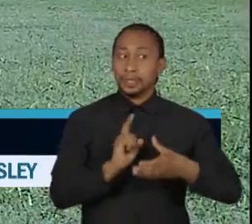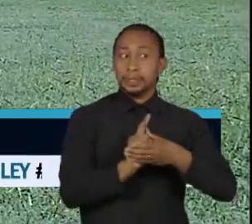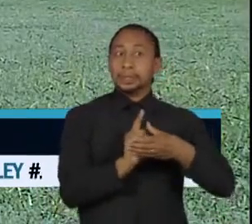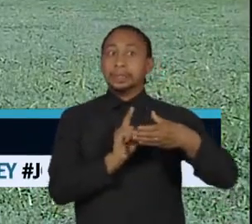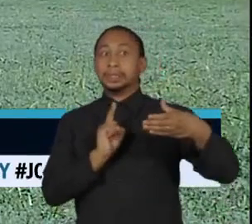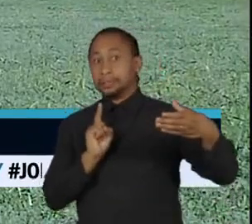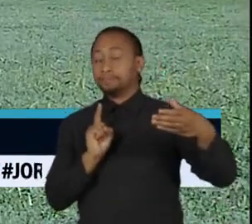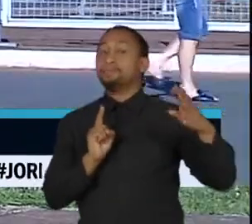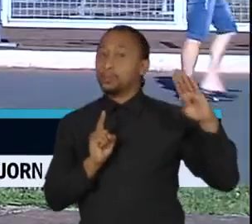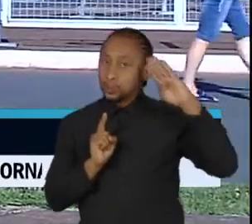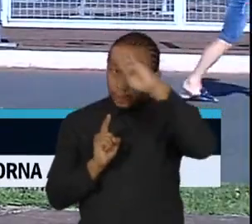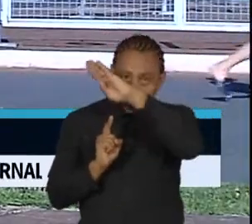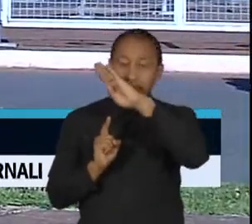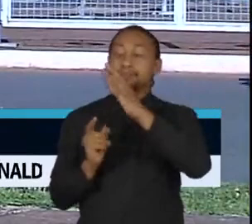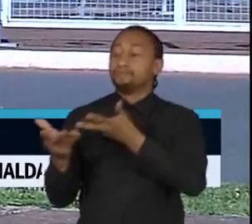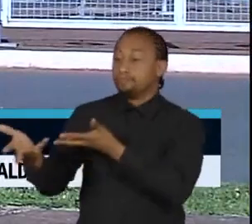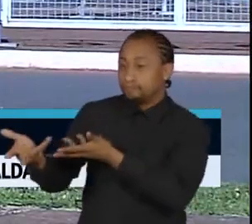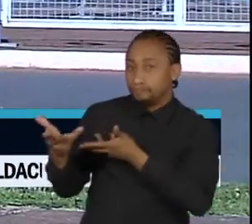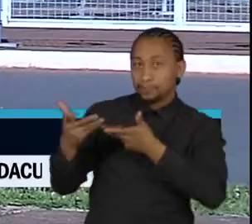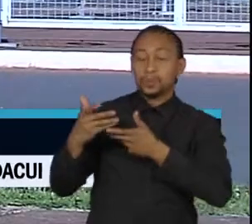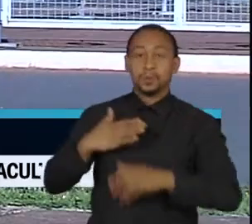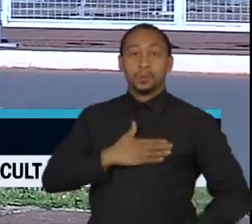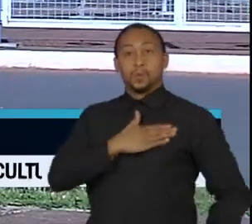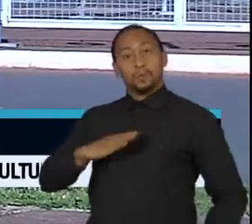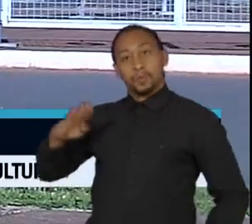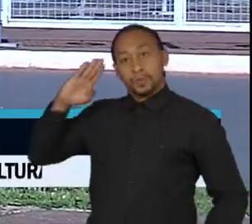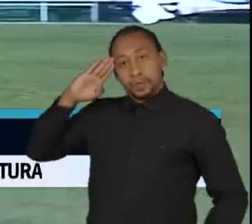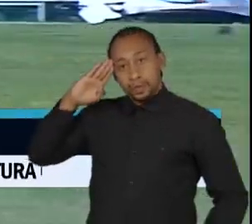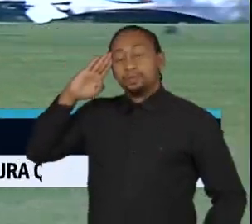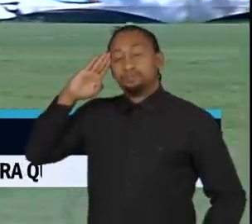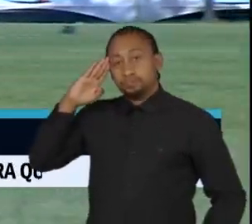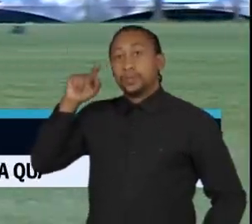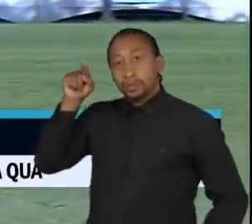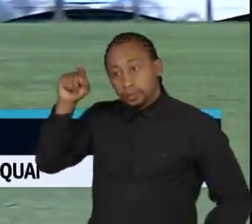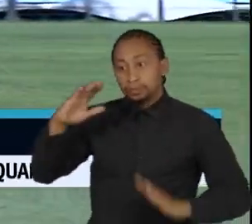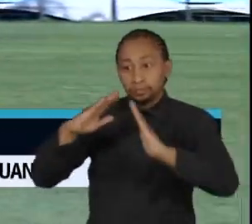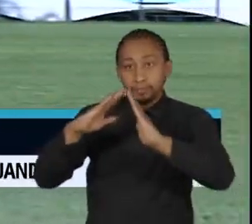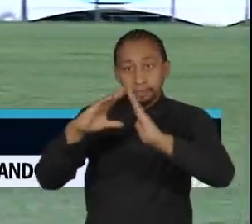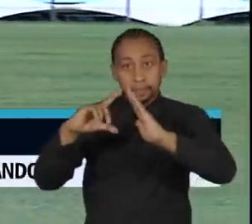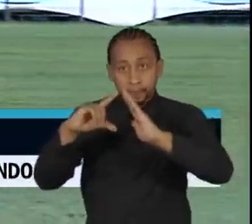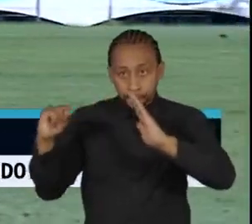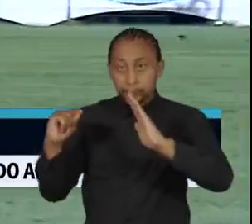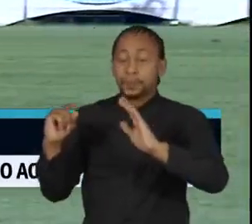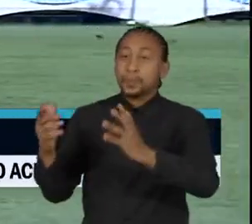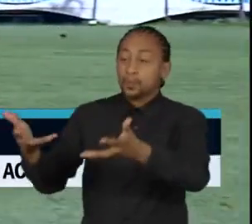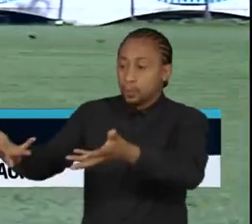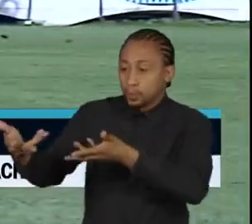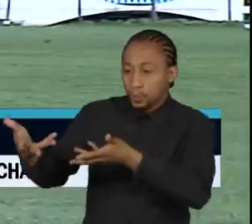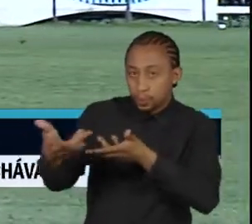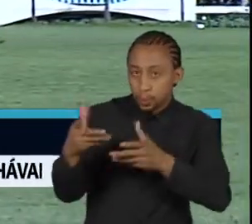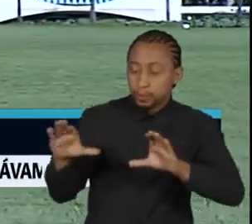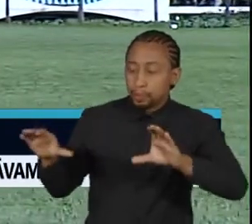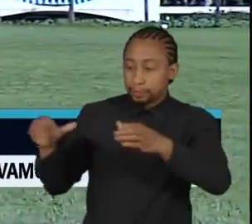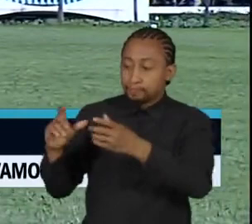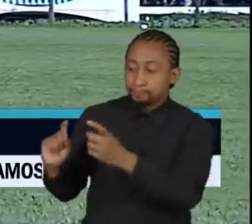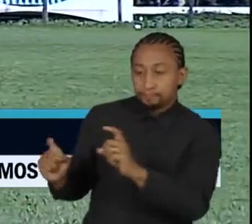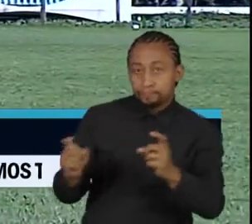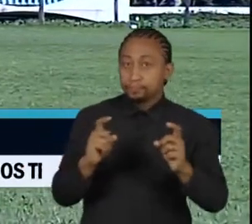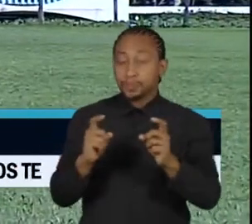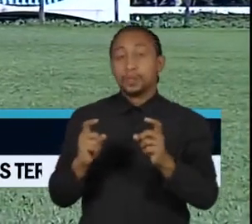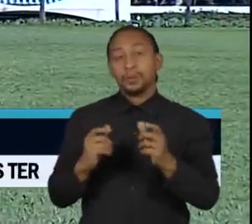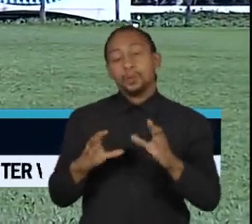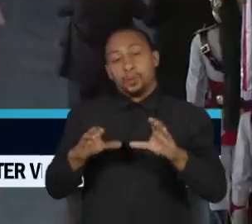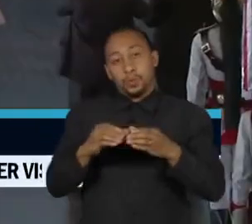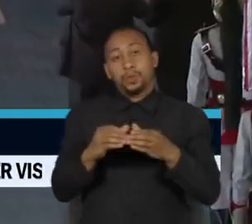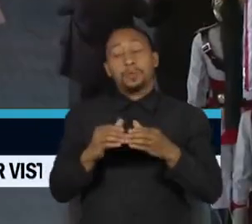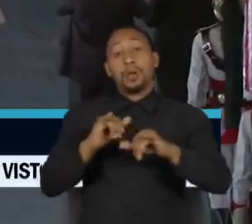Bolsonaro recebeu hoje os comandantes das Forças Armadas no Palácio da Alvorada. Após o encontro na Alvorada, a assessoria do presidente informou que está prevista